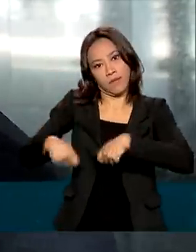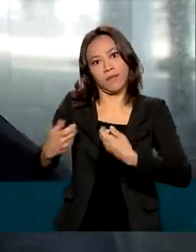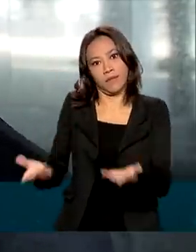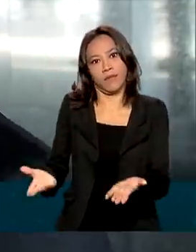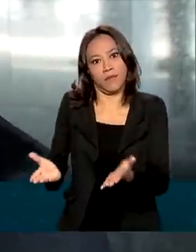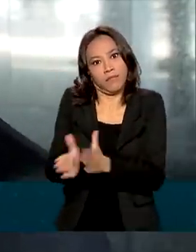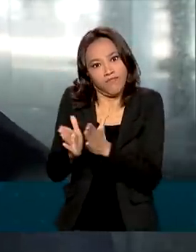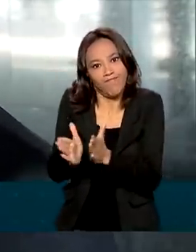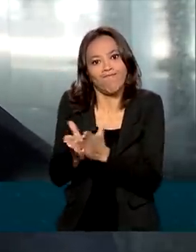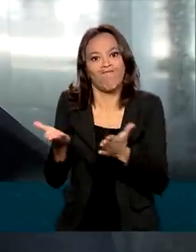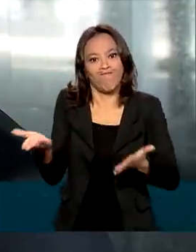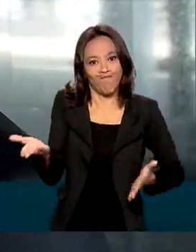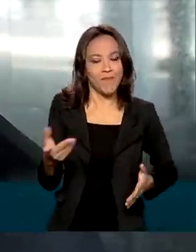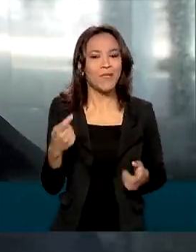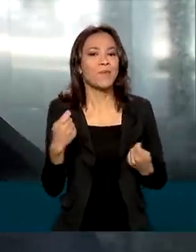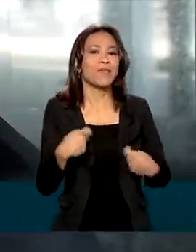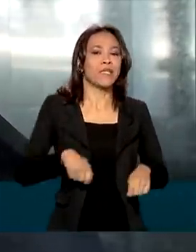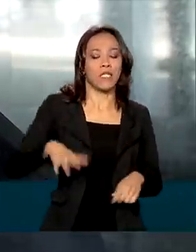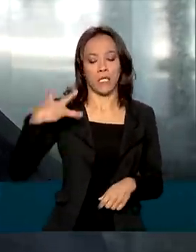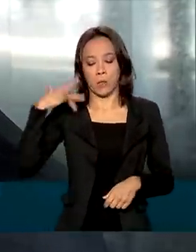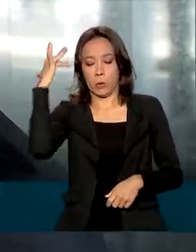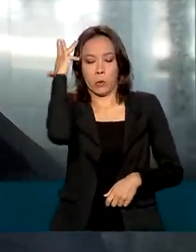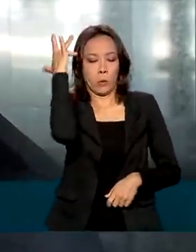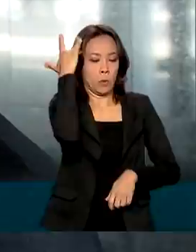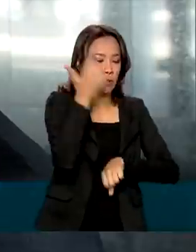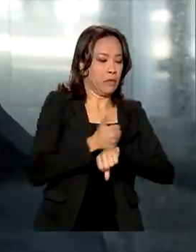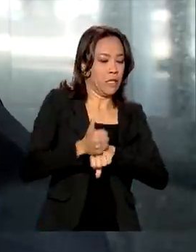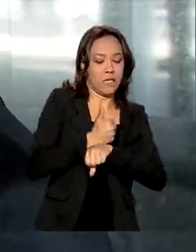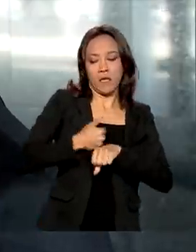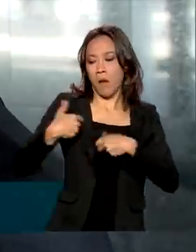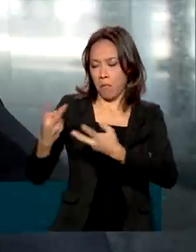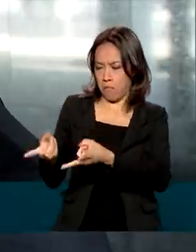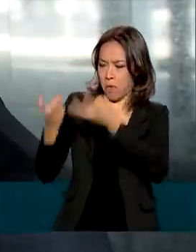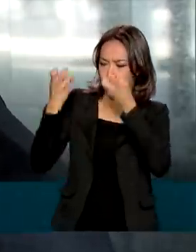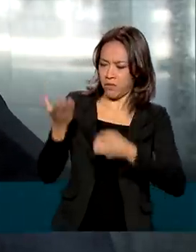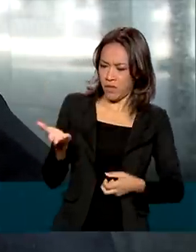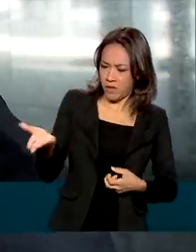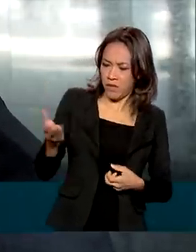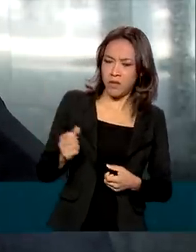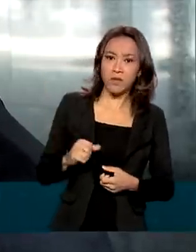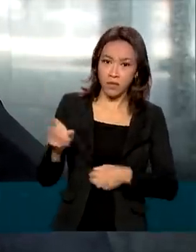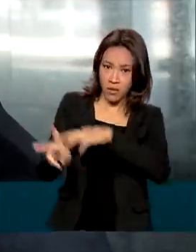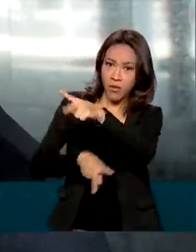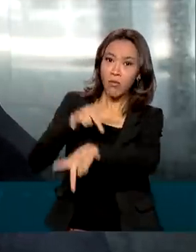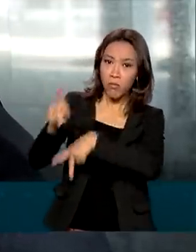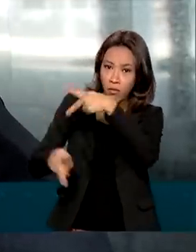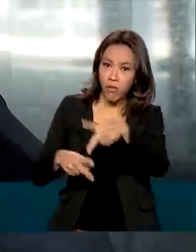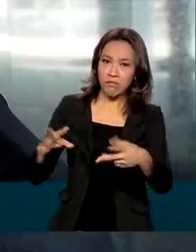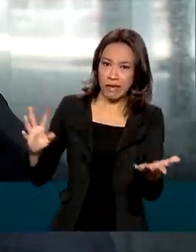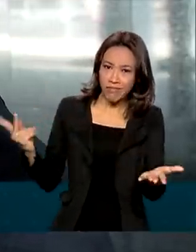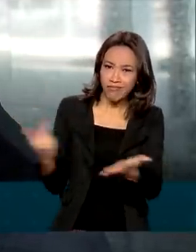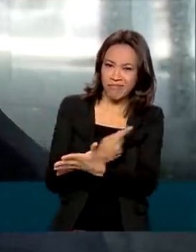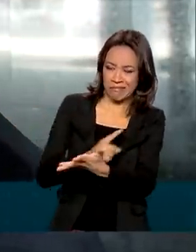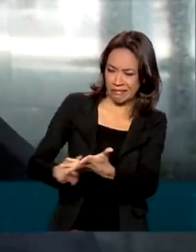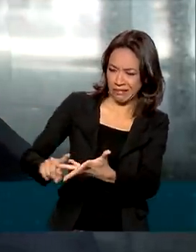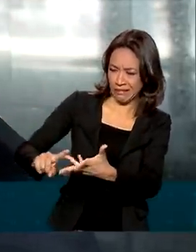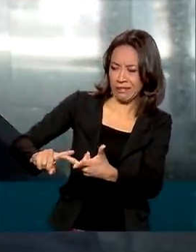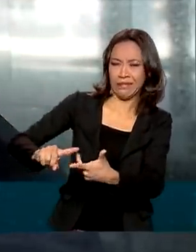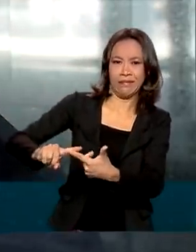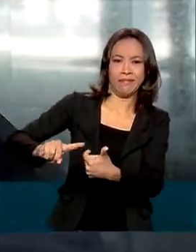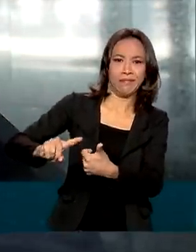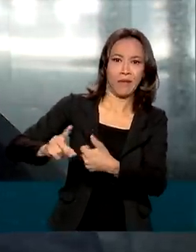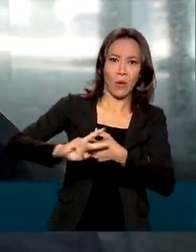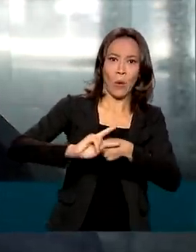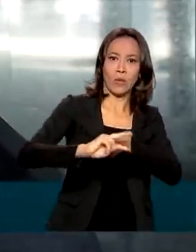Não é necessário ser nenhum especialista para ver a situação que o nosso povo está enfrentando, consequências